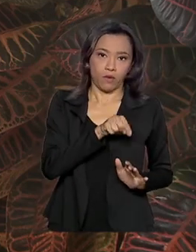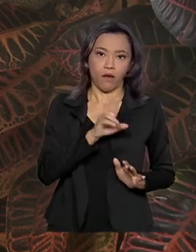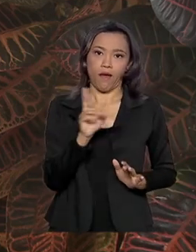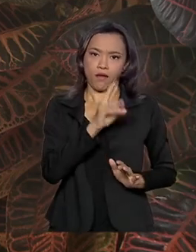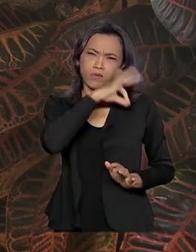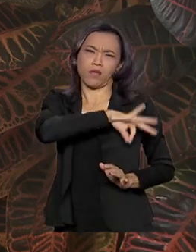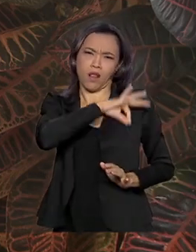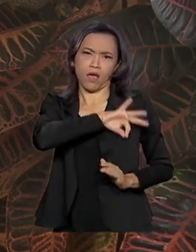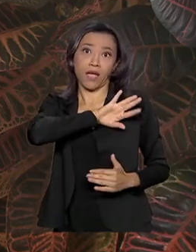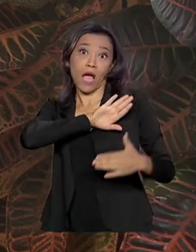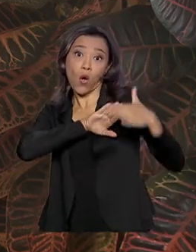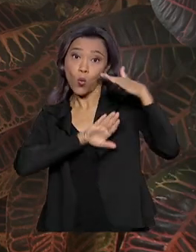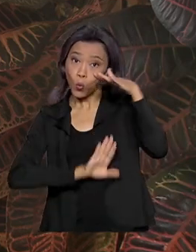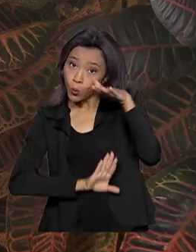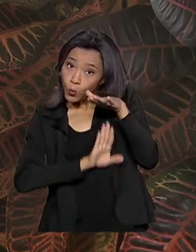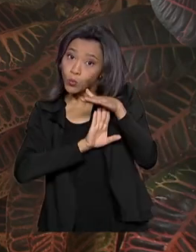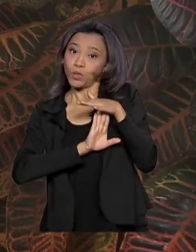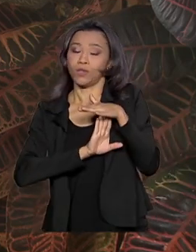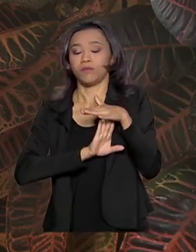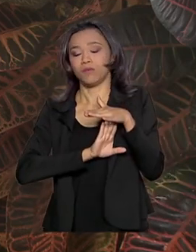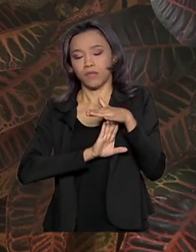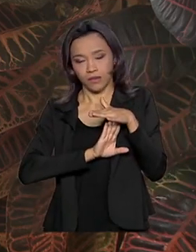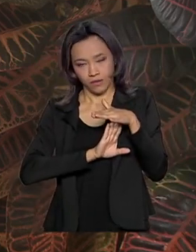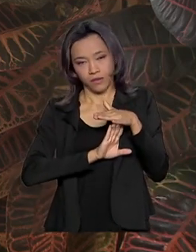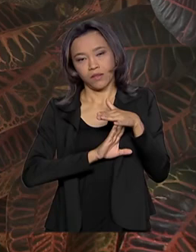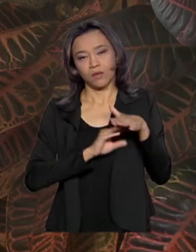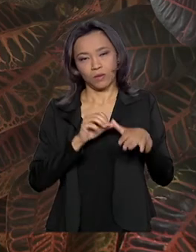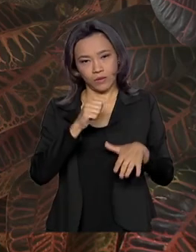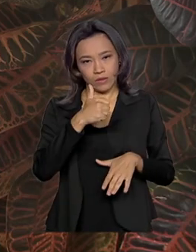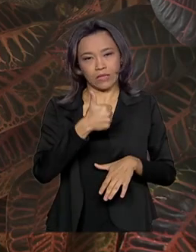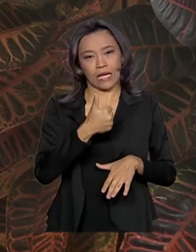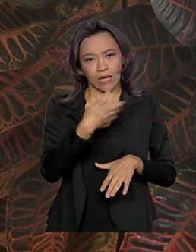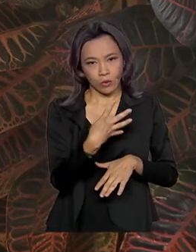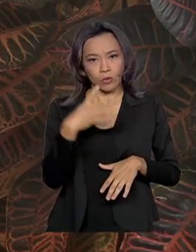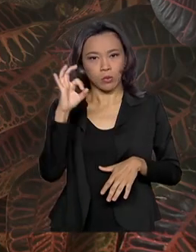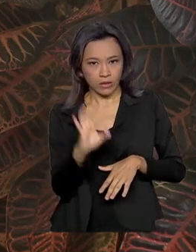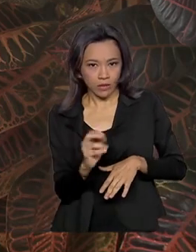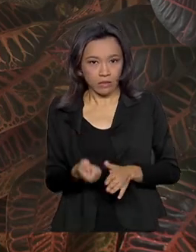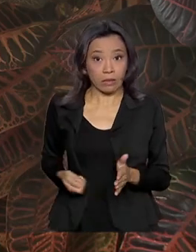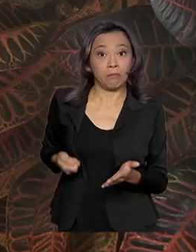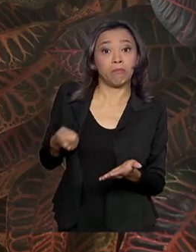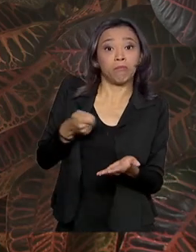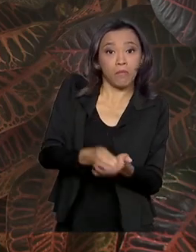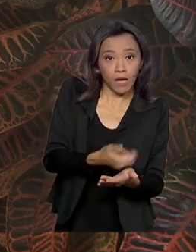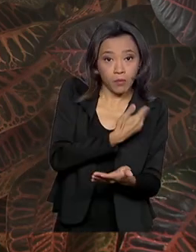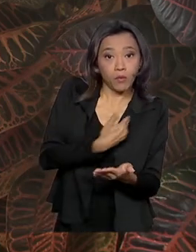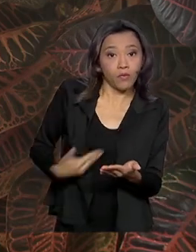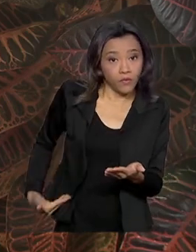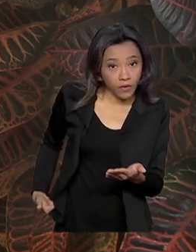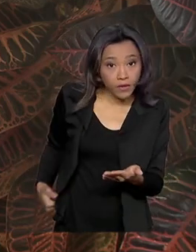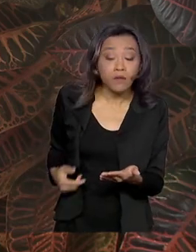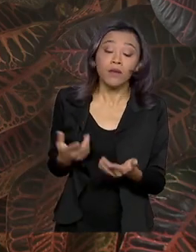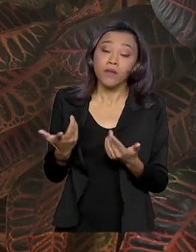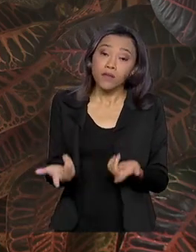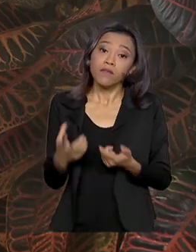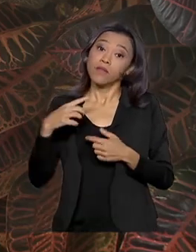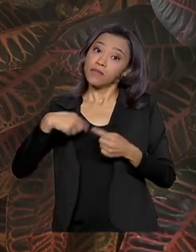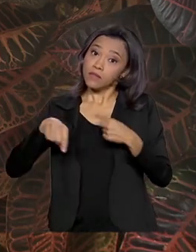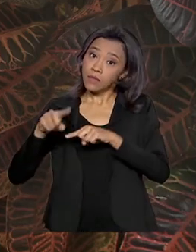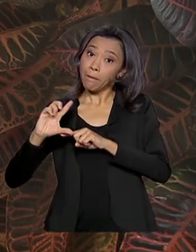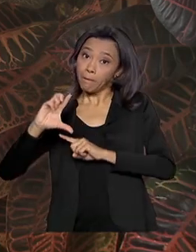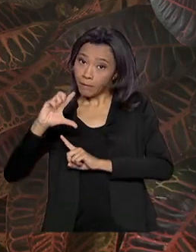estaria na última faixa, que é a faixa dos 14%, a alíquota efetiva que ele vai pagar vai ser menor do que